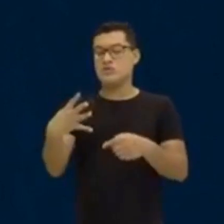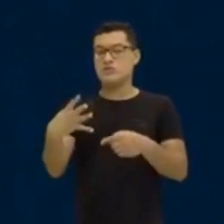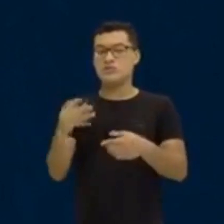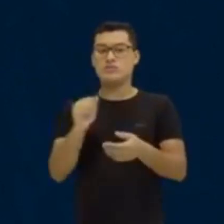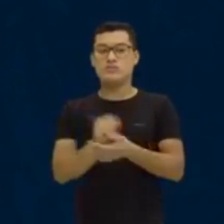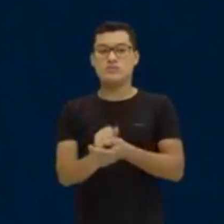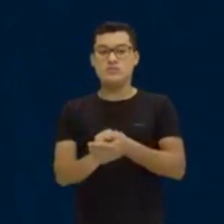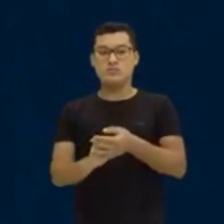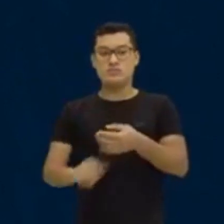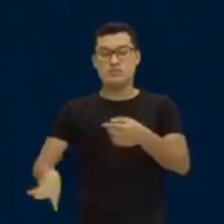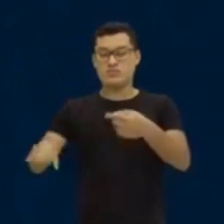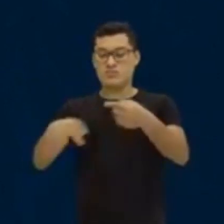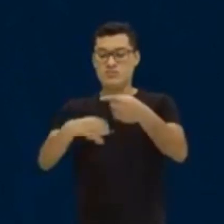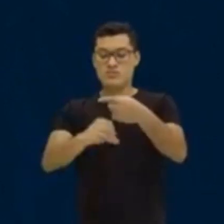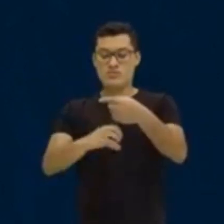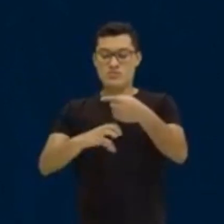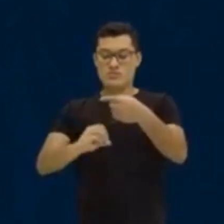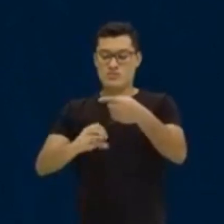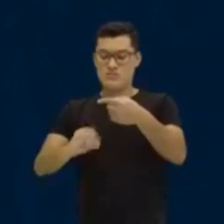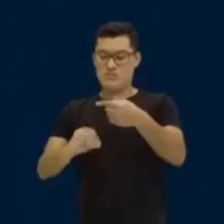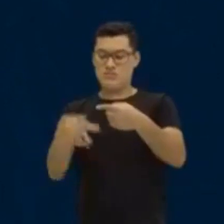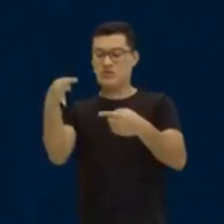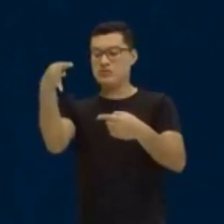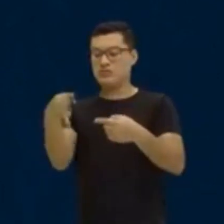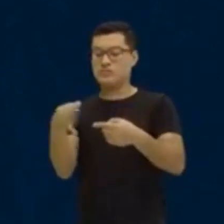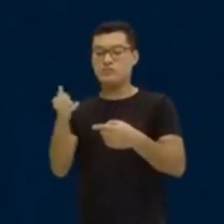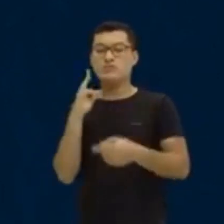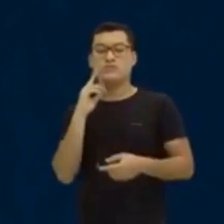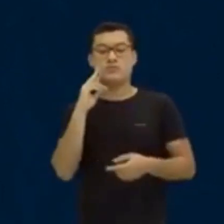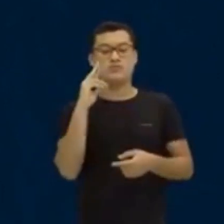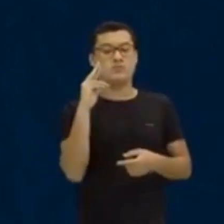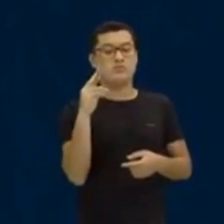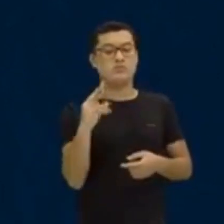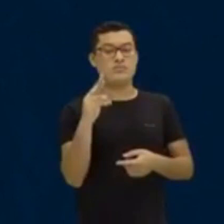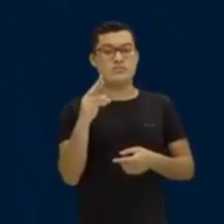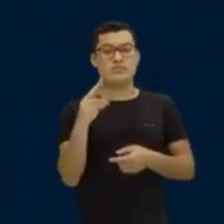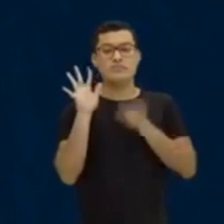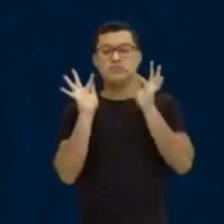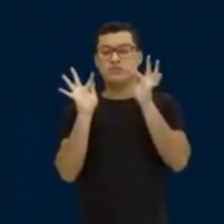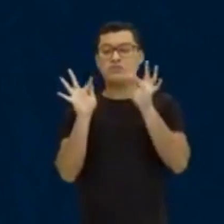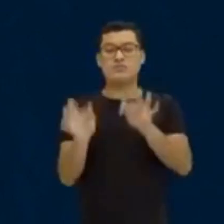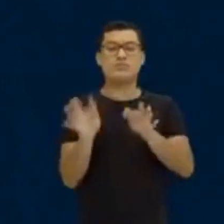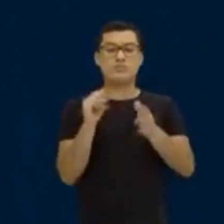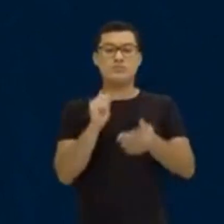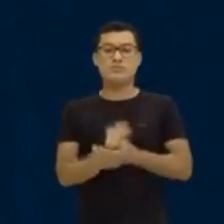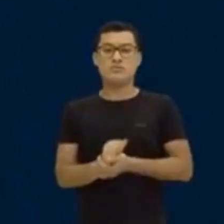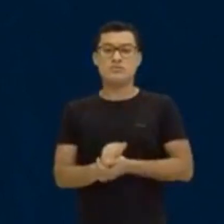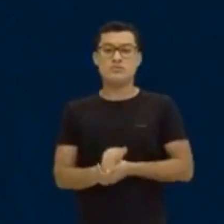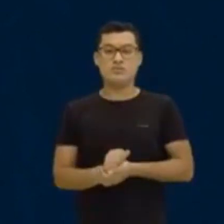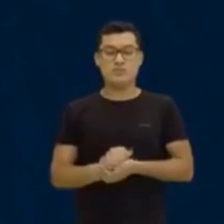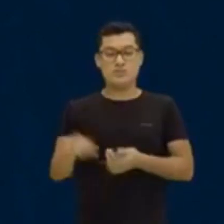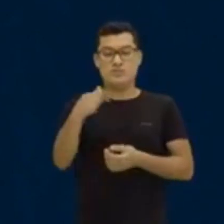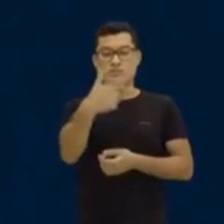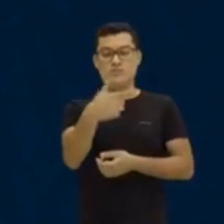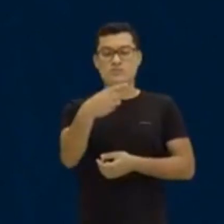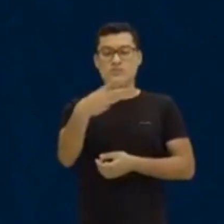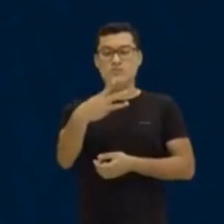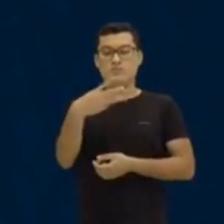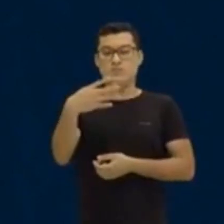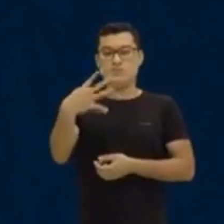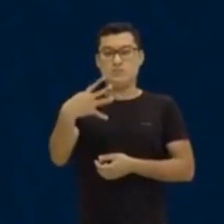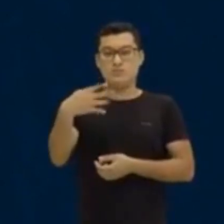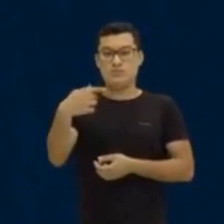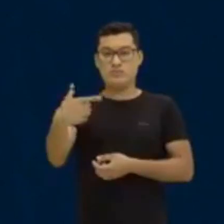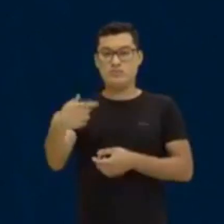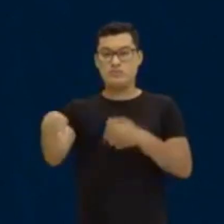900. 2 zeros. Certo? E aí, fazendo essa continha aqui no final, vamos lá. 2.342